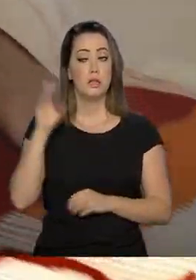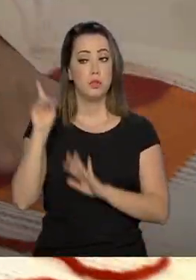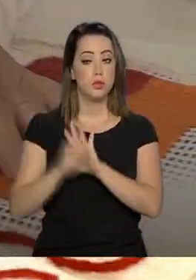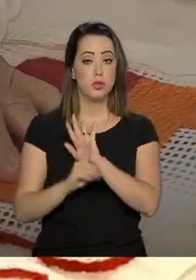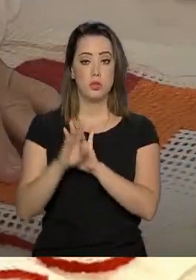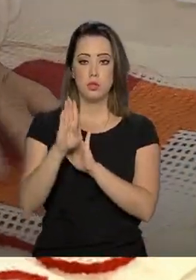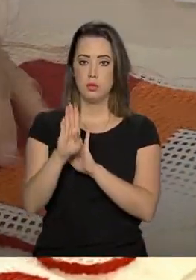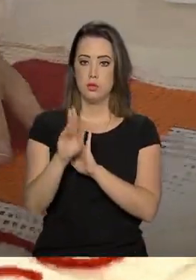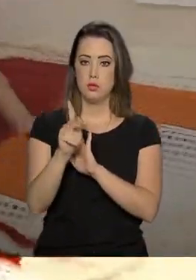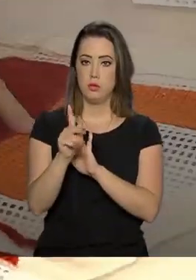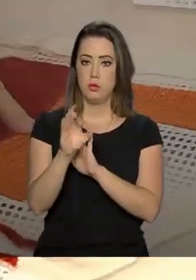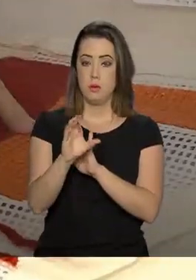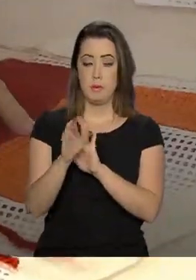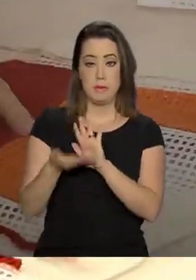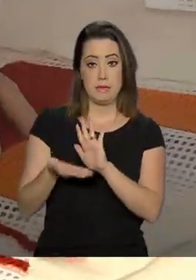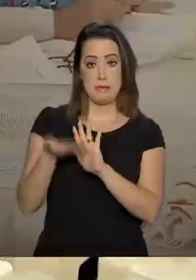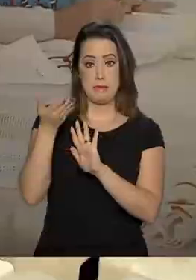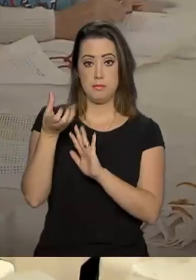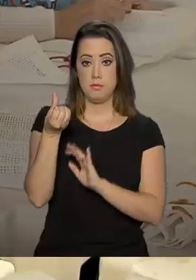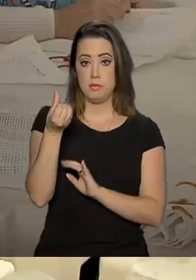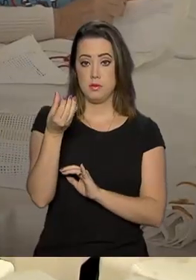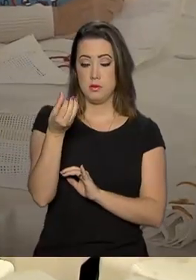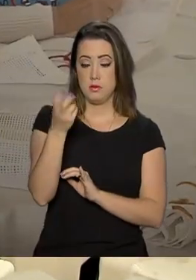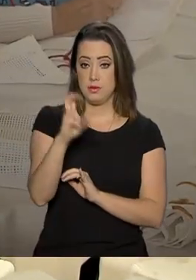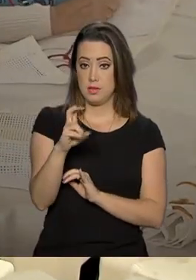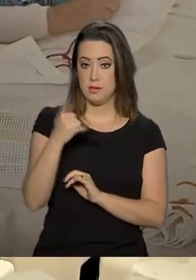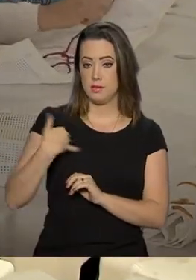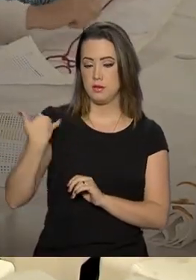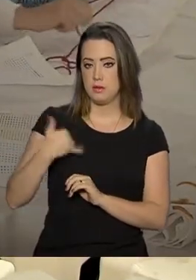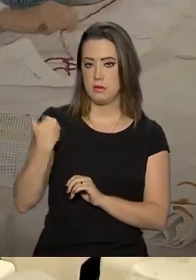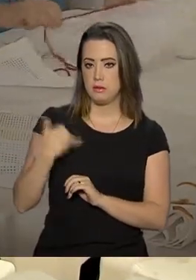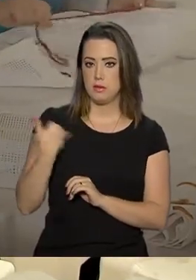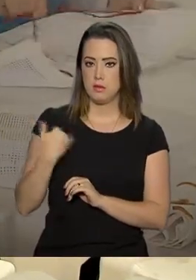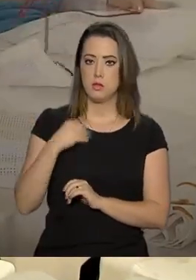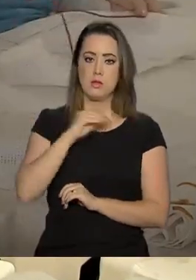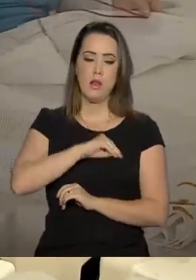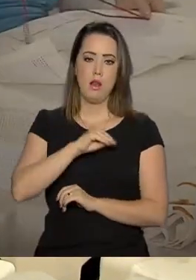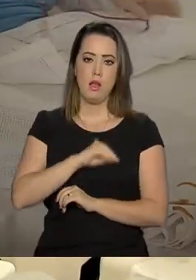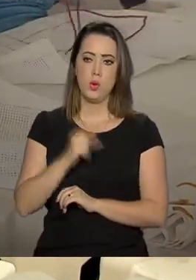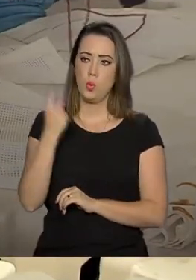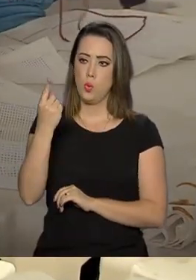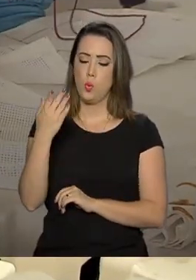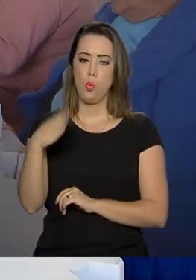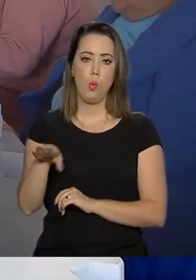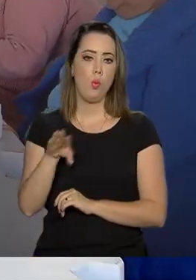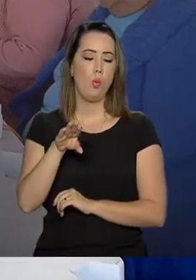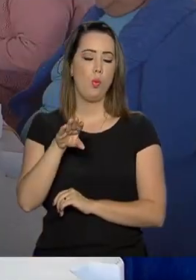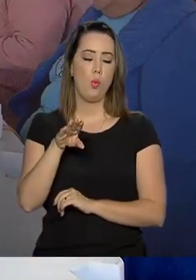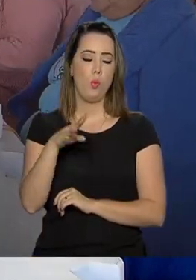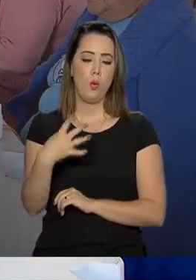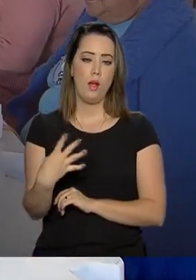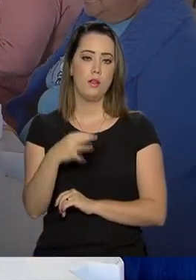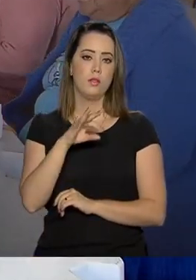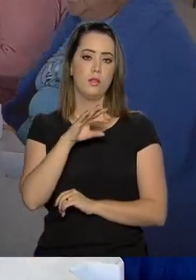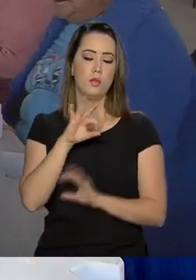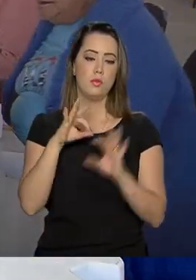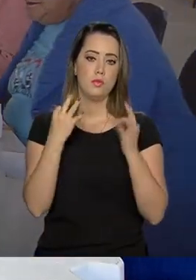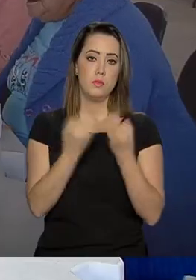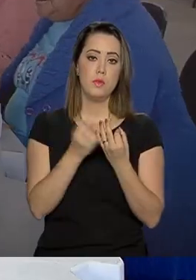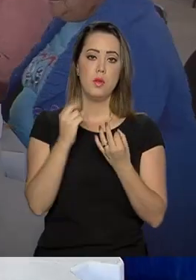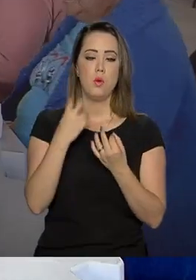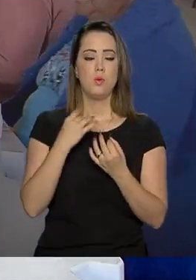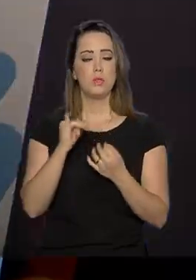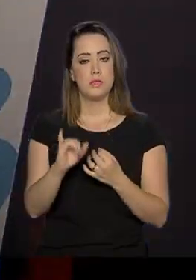idosos com mais de 65 anos que possuam renda familiar de até um quarto do salário mínimo por pessoa, ou quem tem algum tipo de